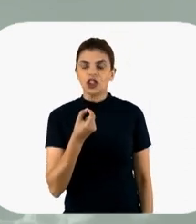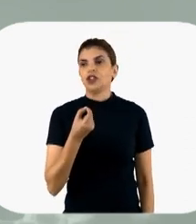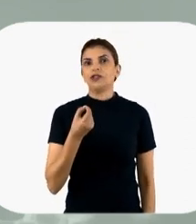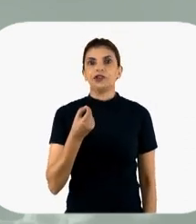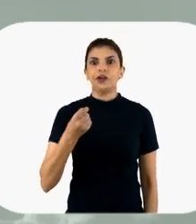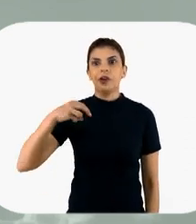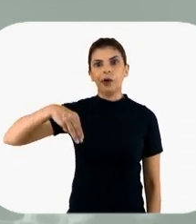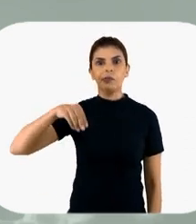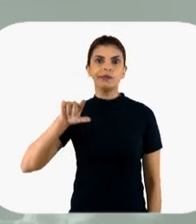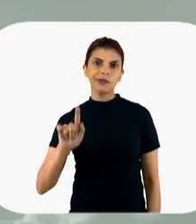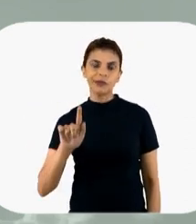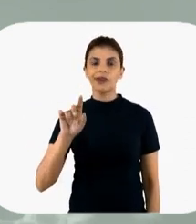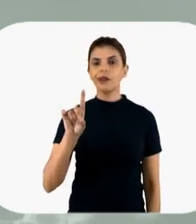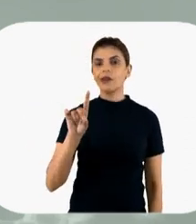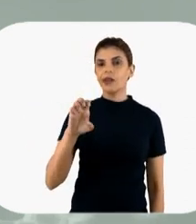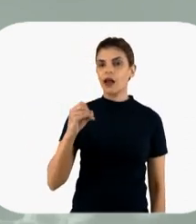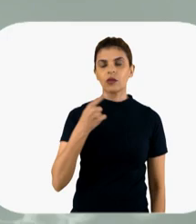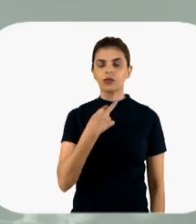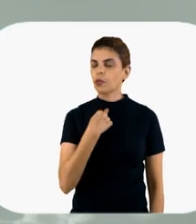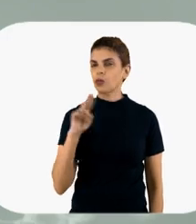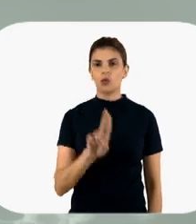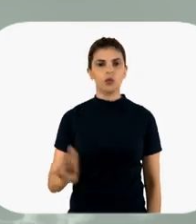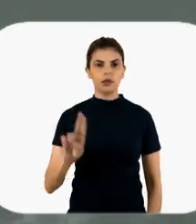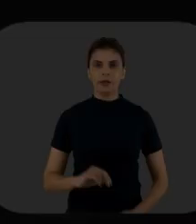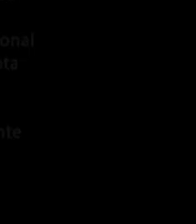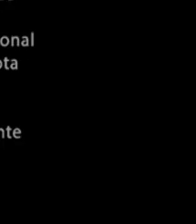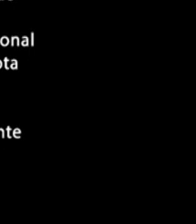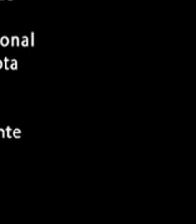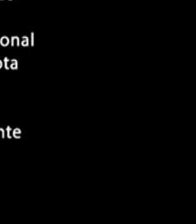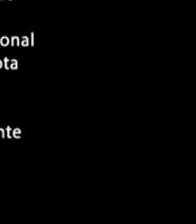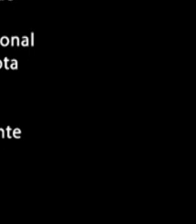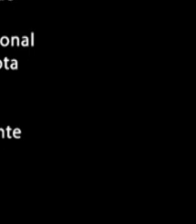aquele 20 miligramas de decadron, que já falaram isso, não. Isso não deve ser usado.